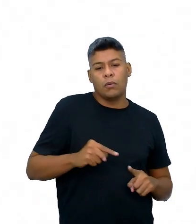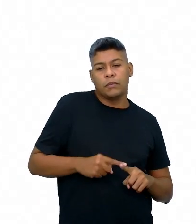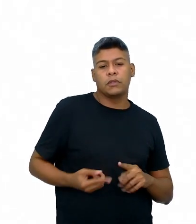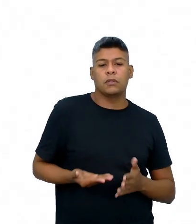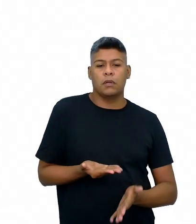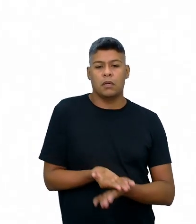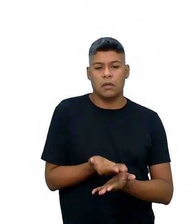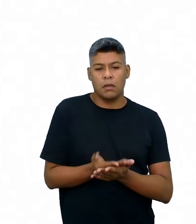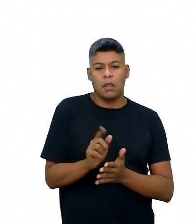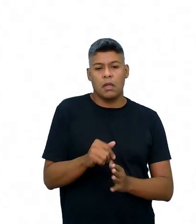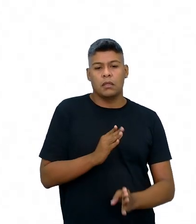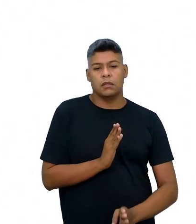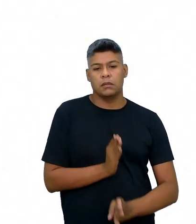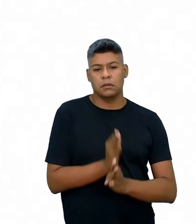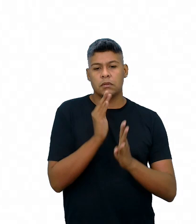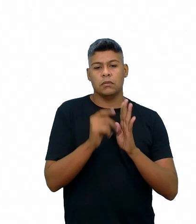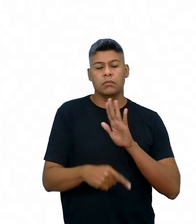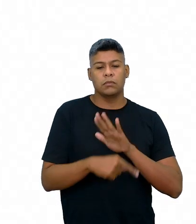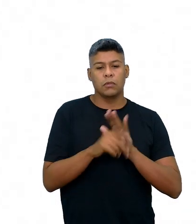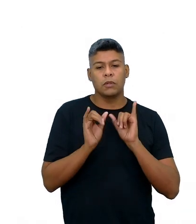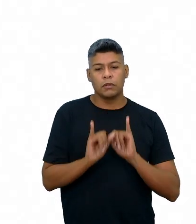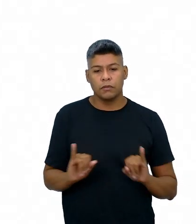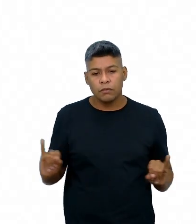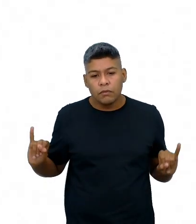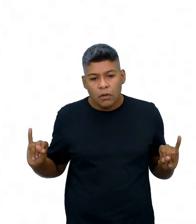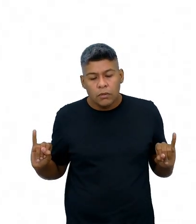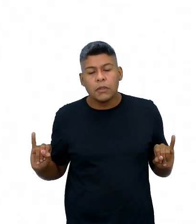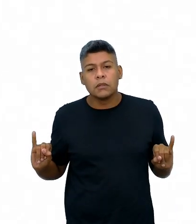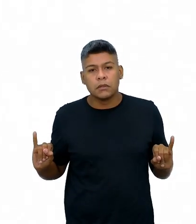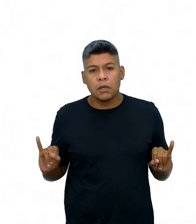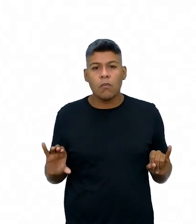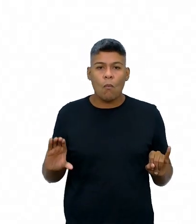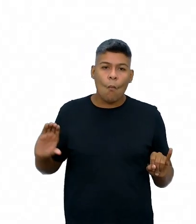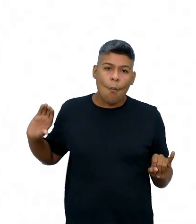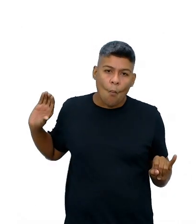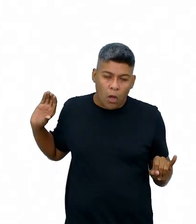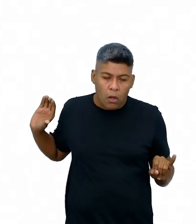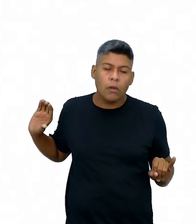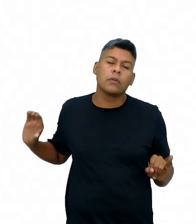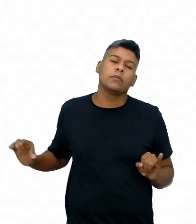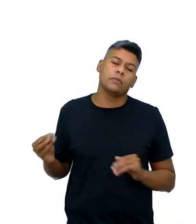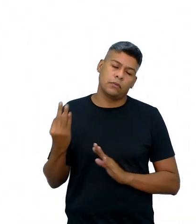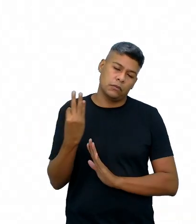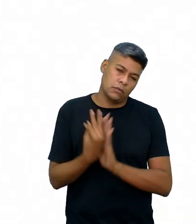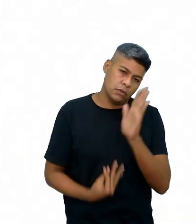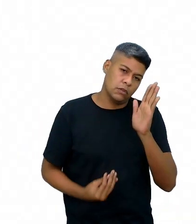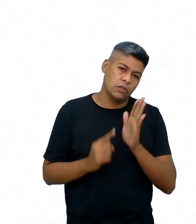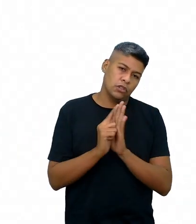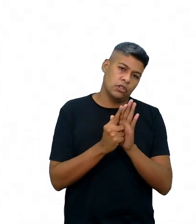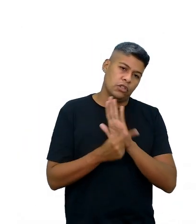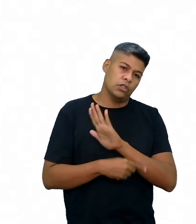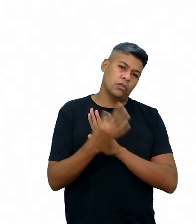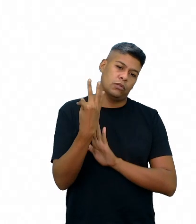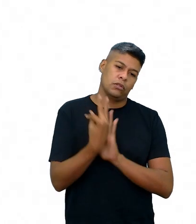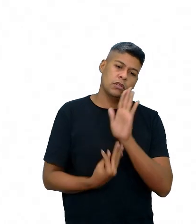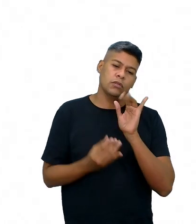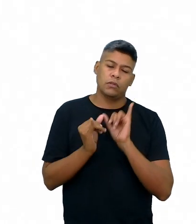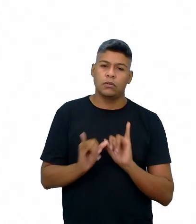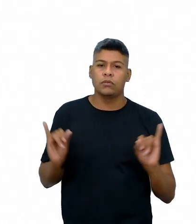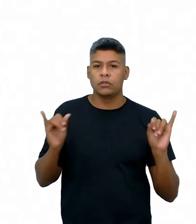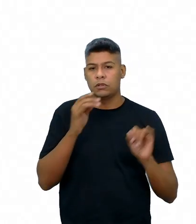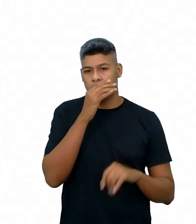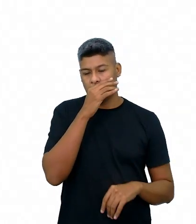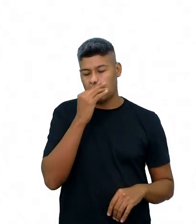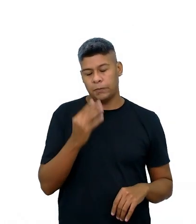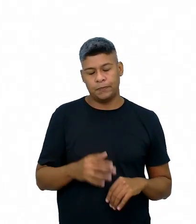dessa aula é identificar informações implícitas e explícitas no texto do gênero textual notícia.